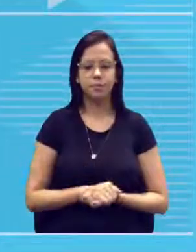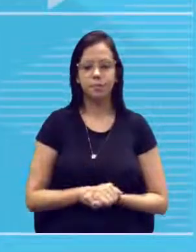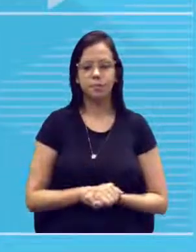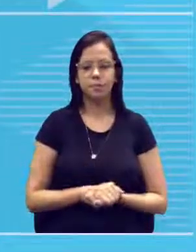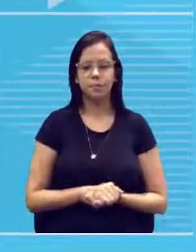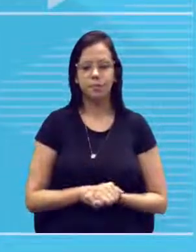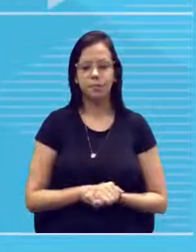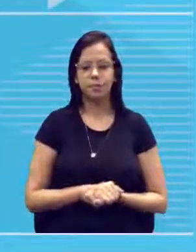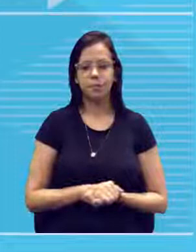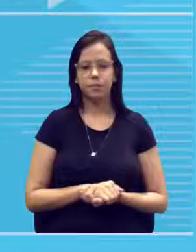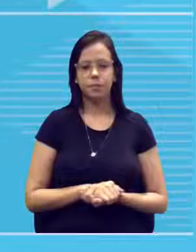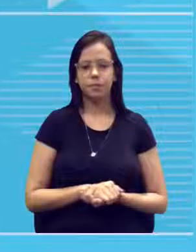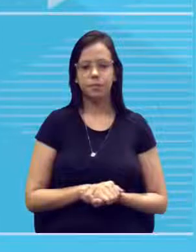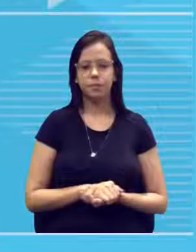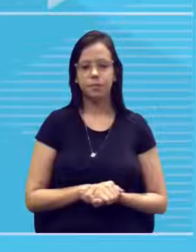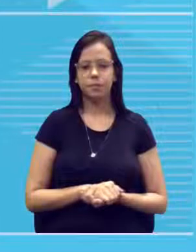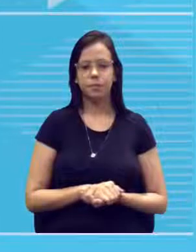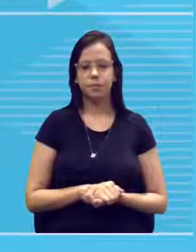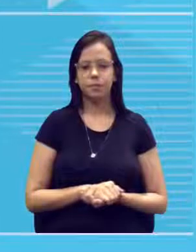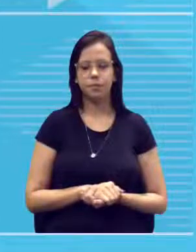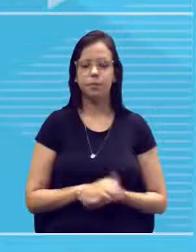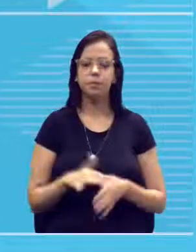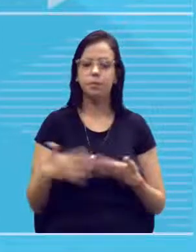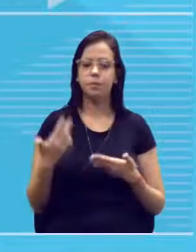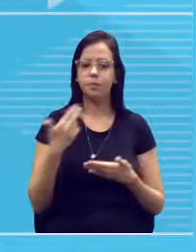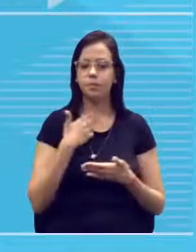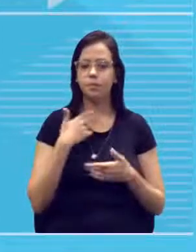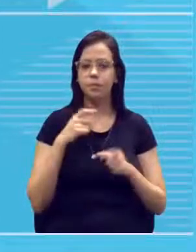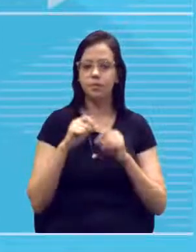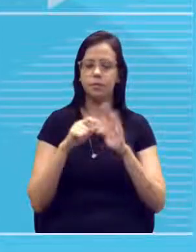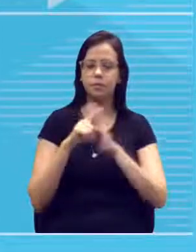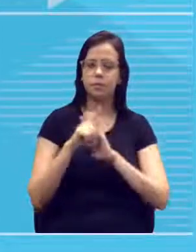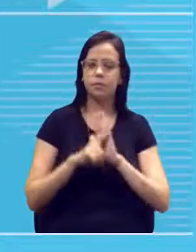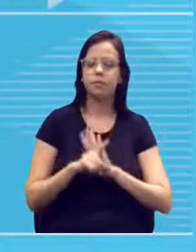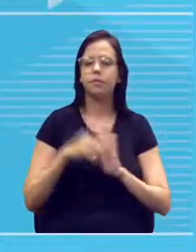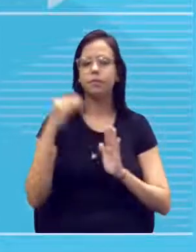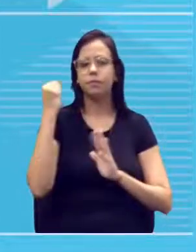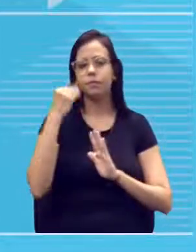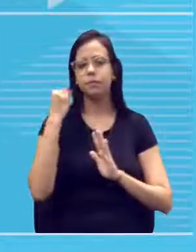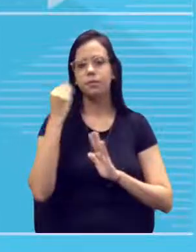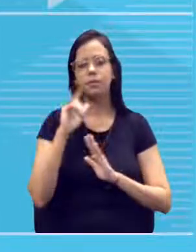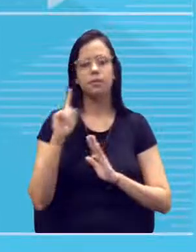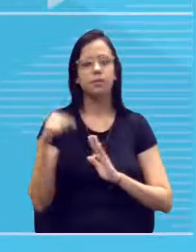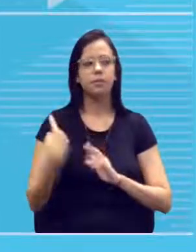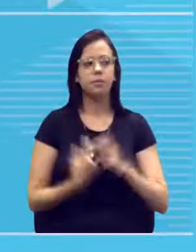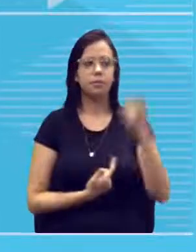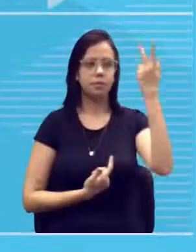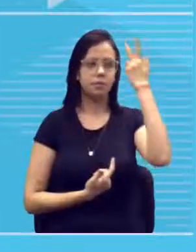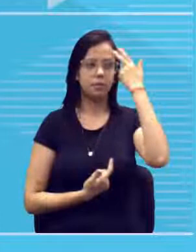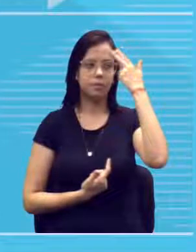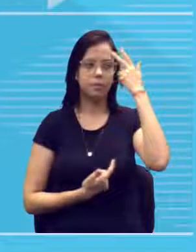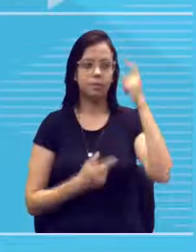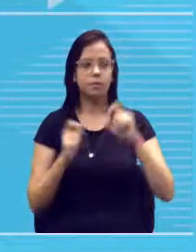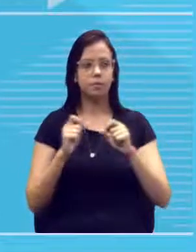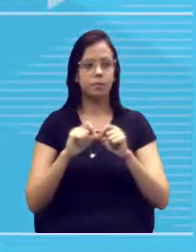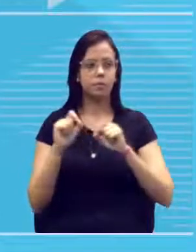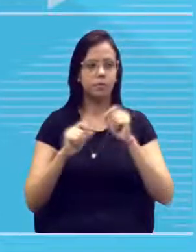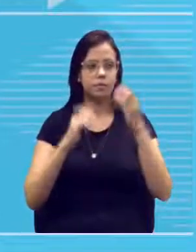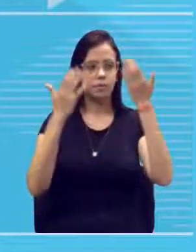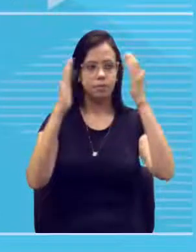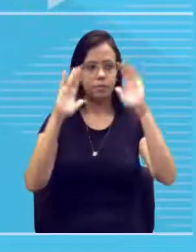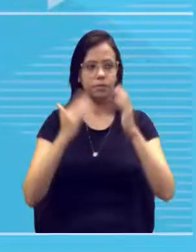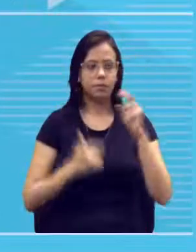Bom, como a gente não pode fazer experimentos dirigidos, normalmente a gente faz uma análise do histórico,